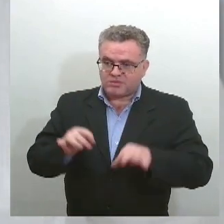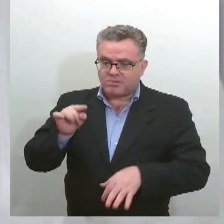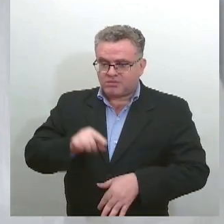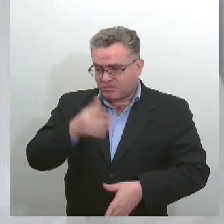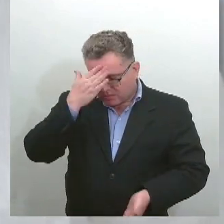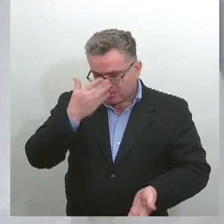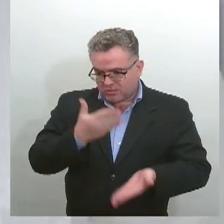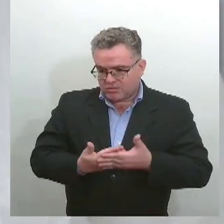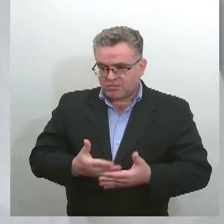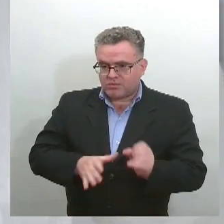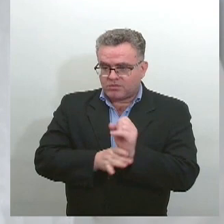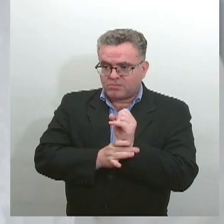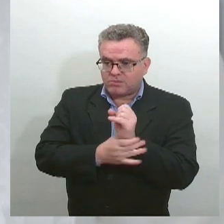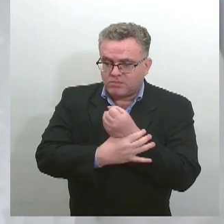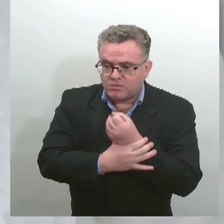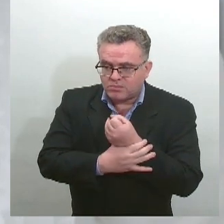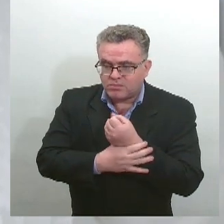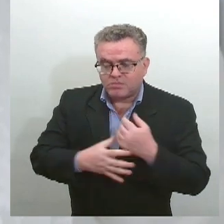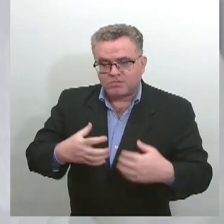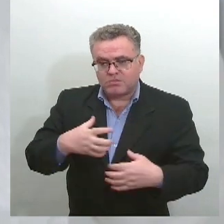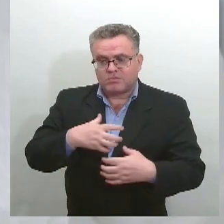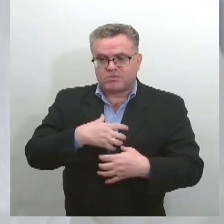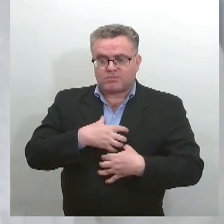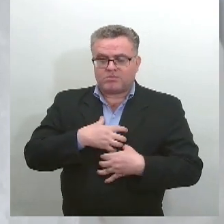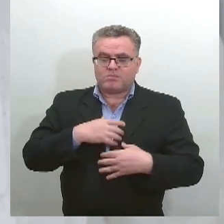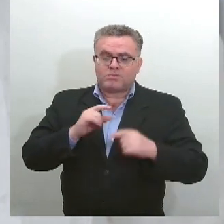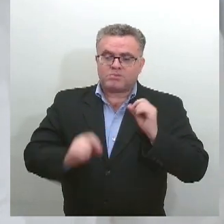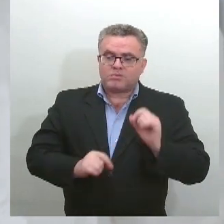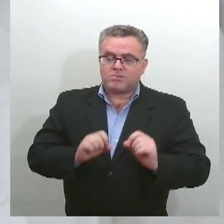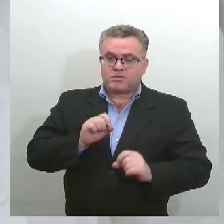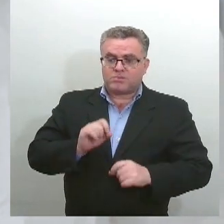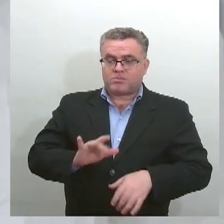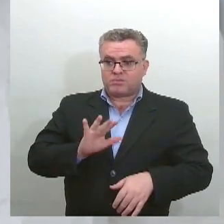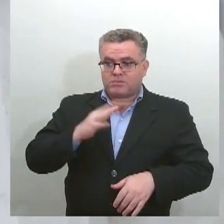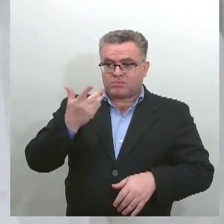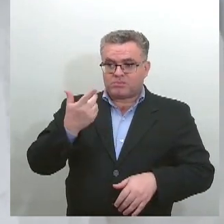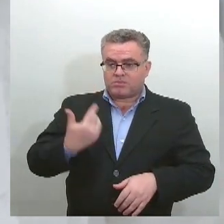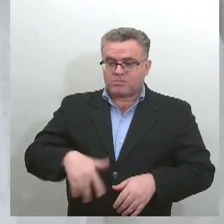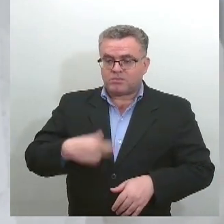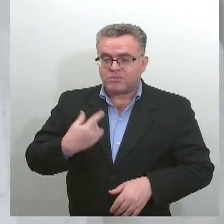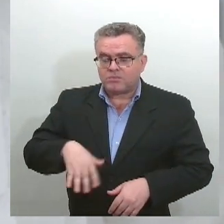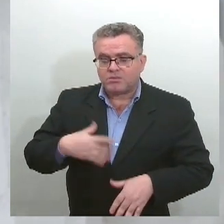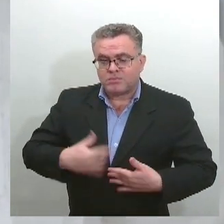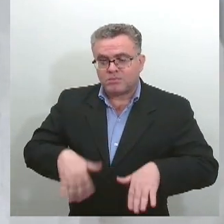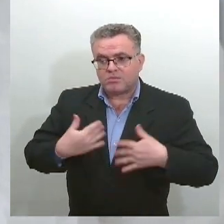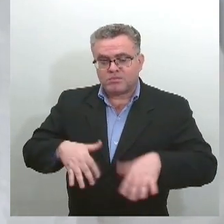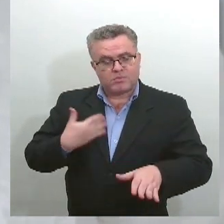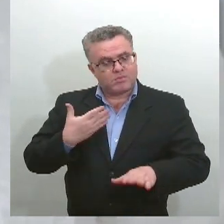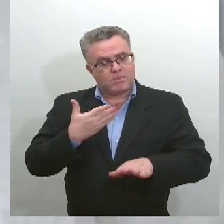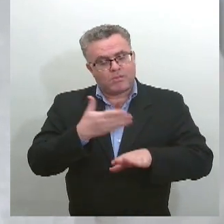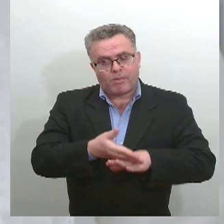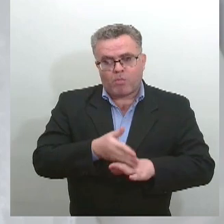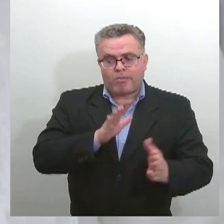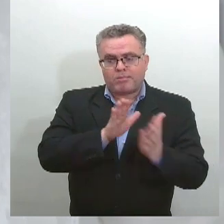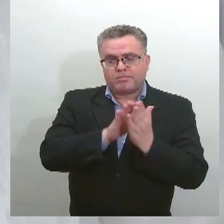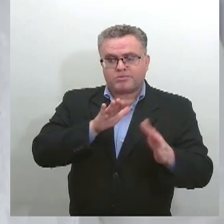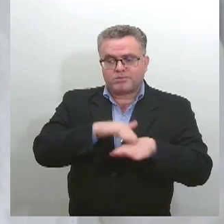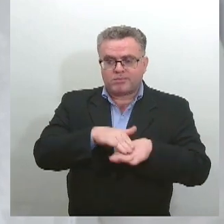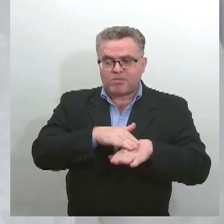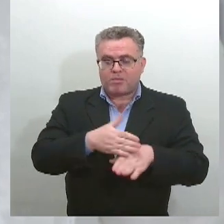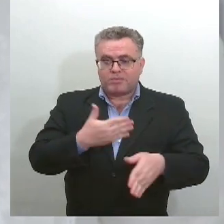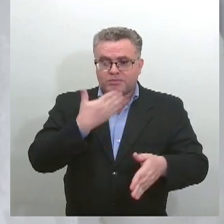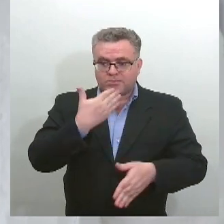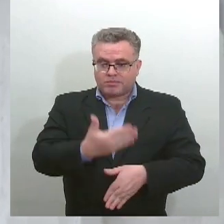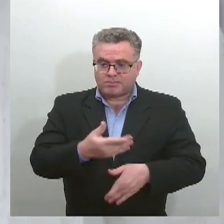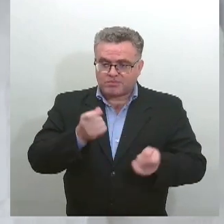situação de violência, ela procura essas instituições. E aí na verdade são concedidas medidas protetivas